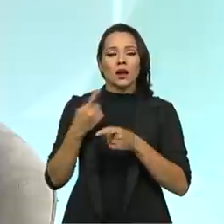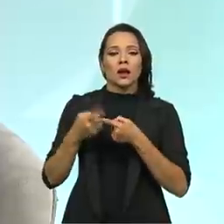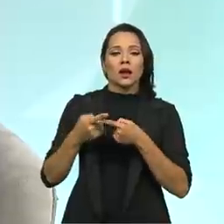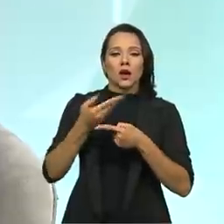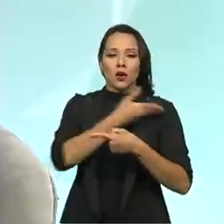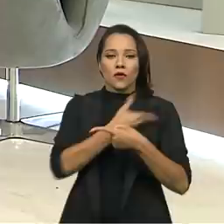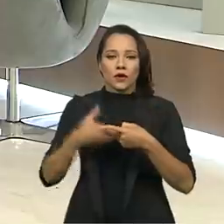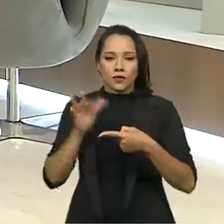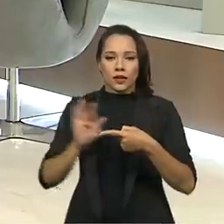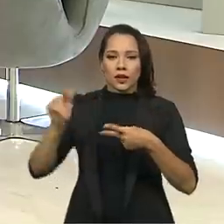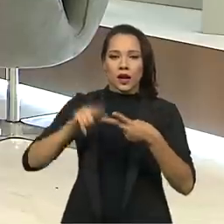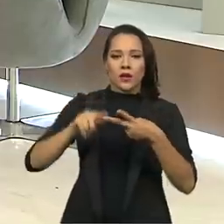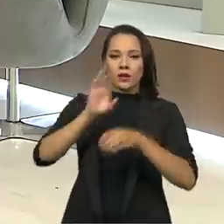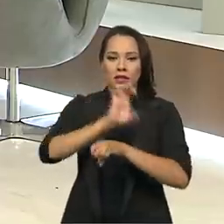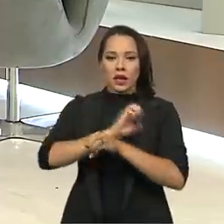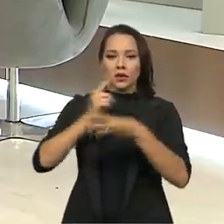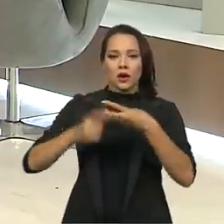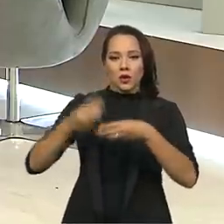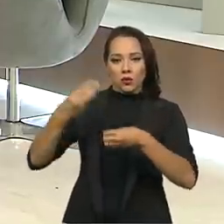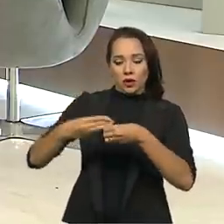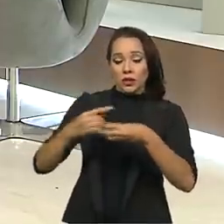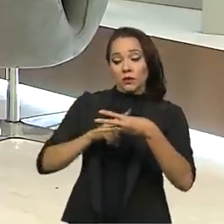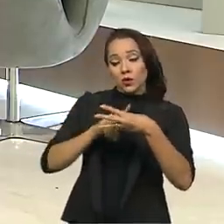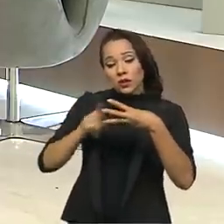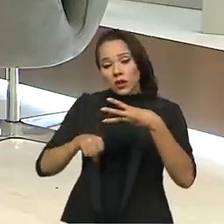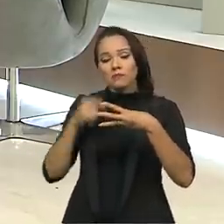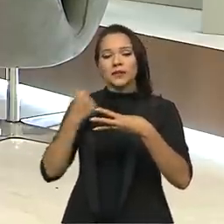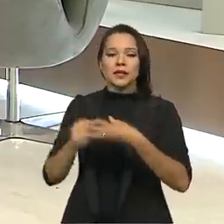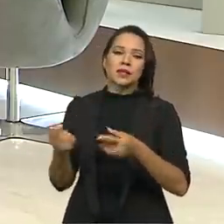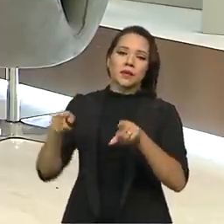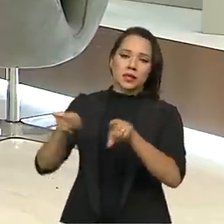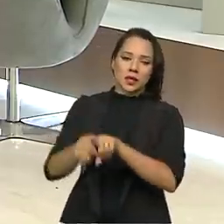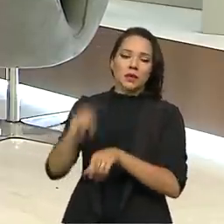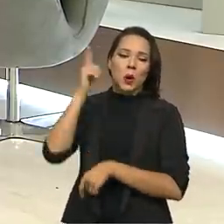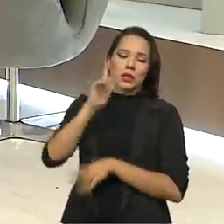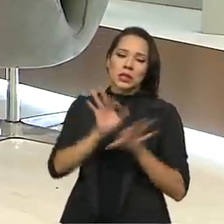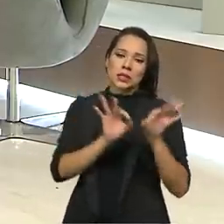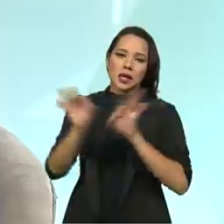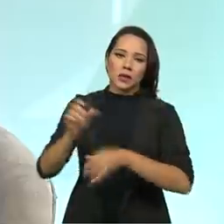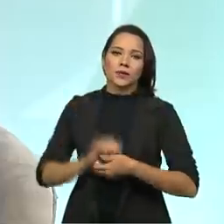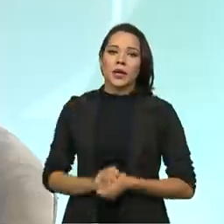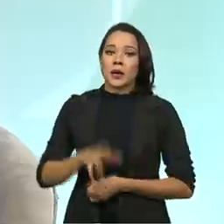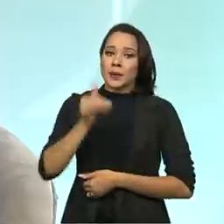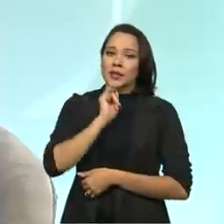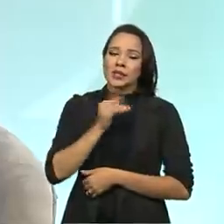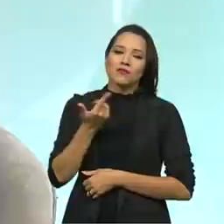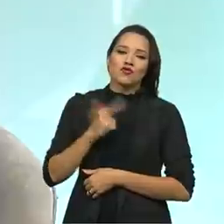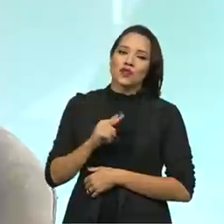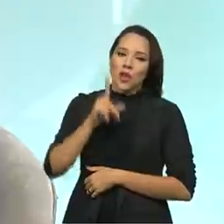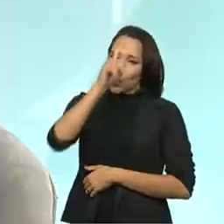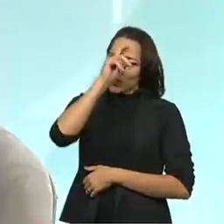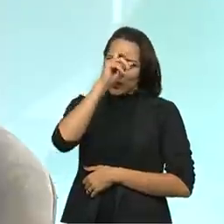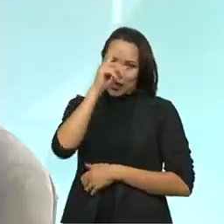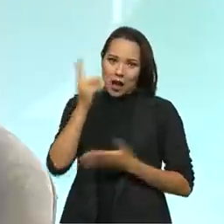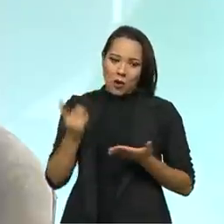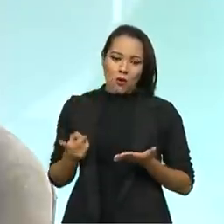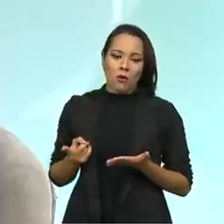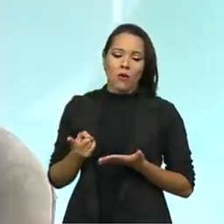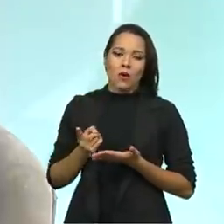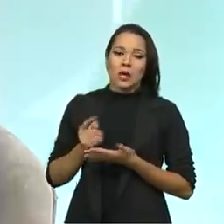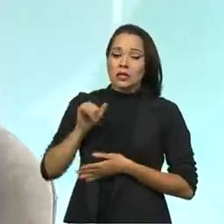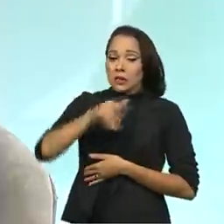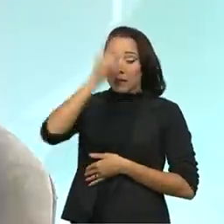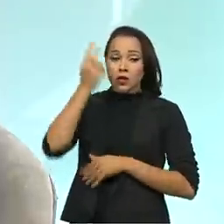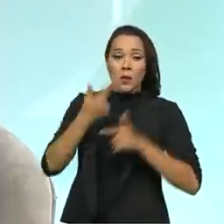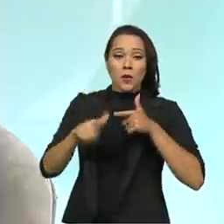governo federal, estado e município, precisa dessa parceria para poder funcionar. Por exemplo, nós não temos hospitais. Se uma